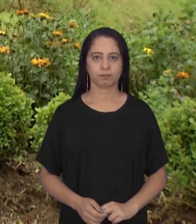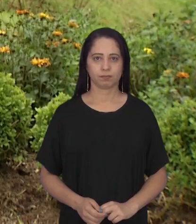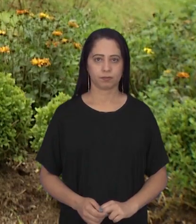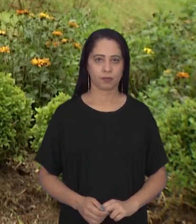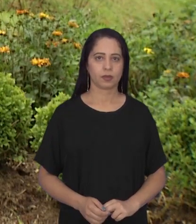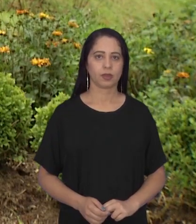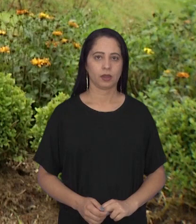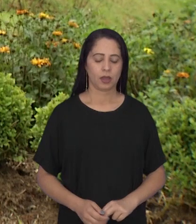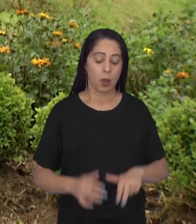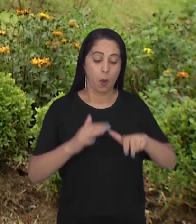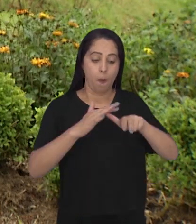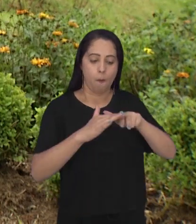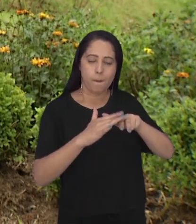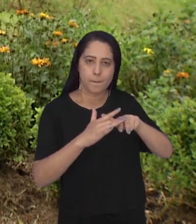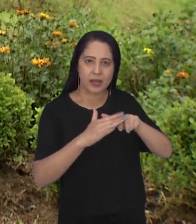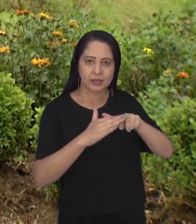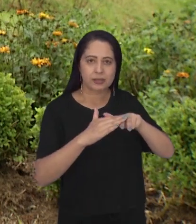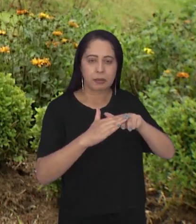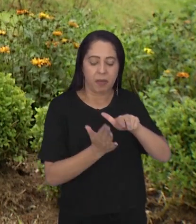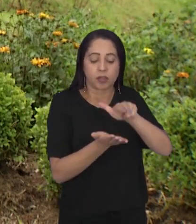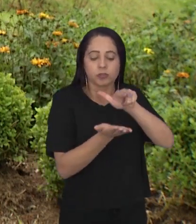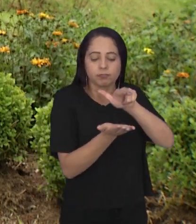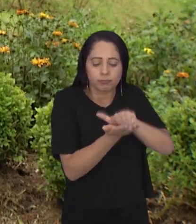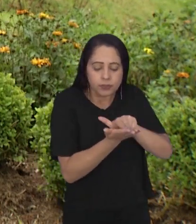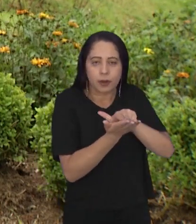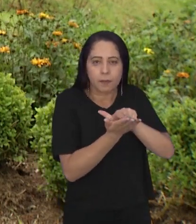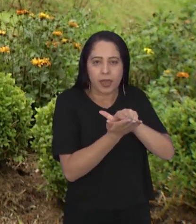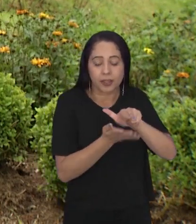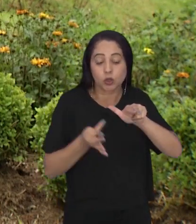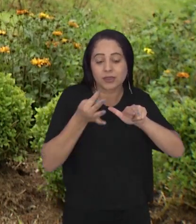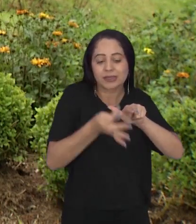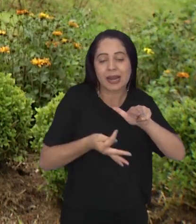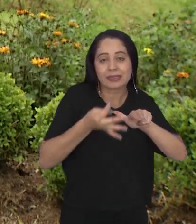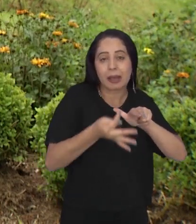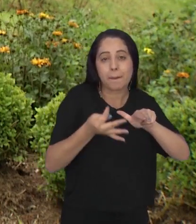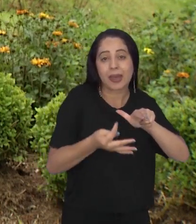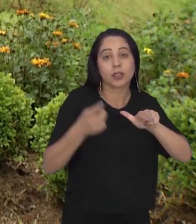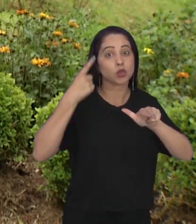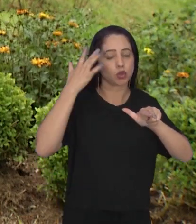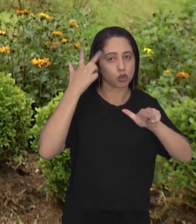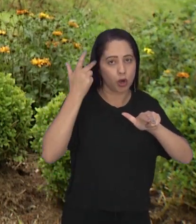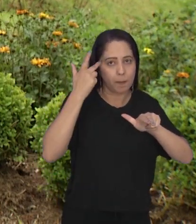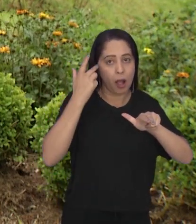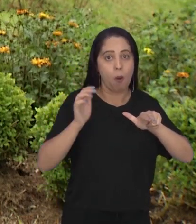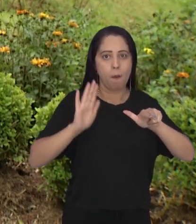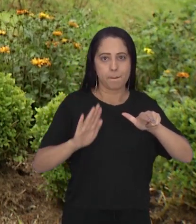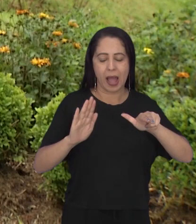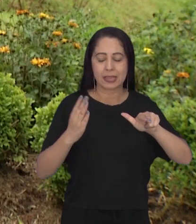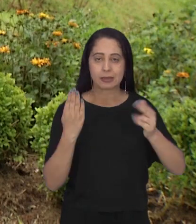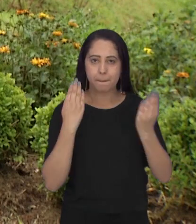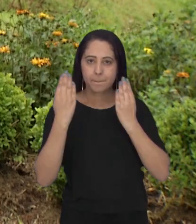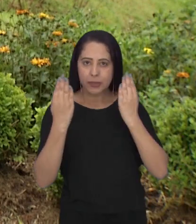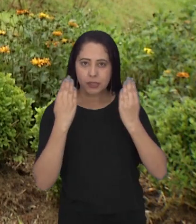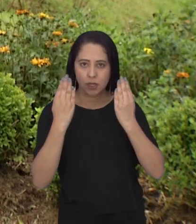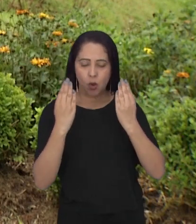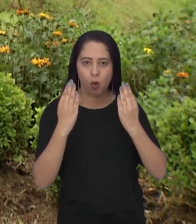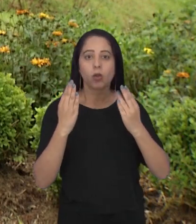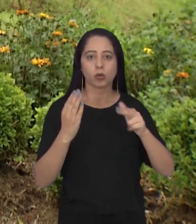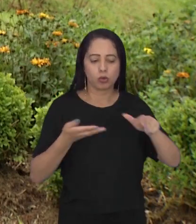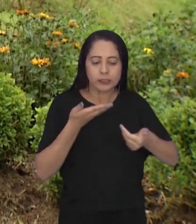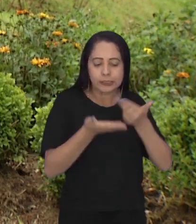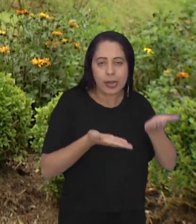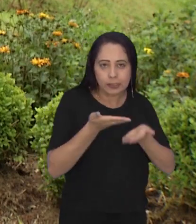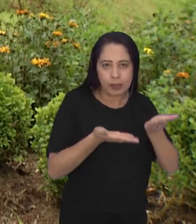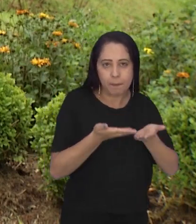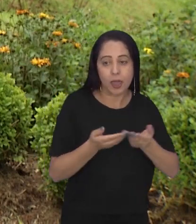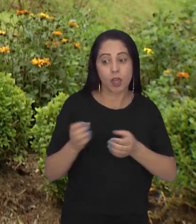Além dos tratamentos convencionais durante uma internação hospitalar, é muito importante que pacientes